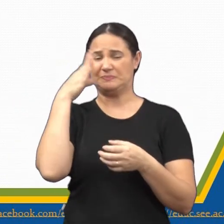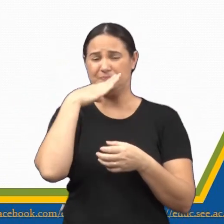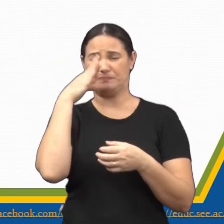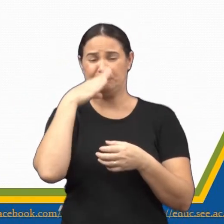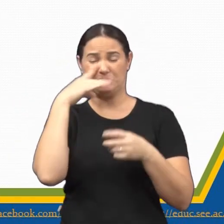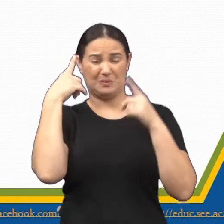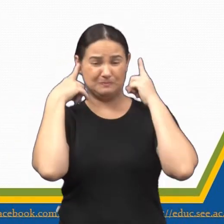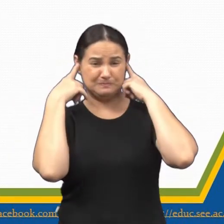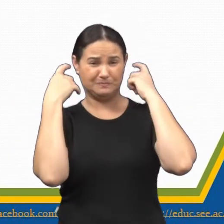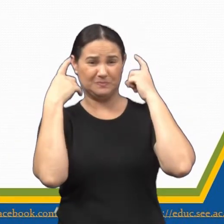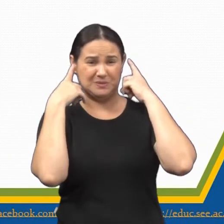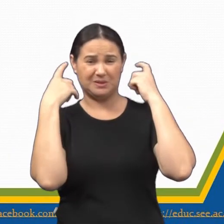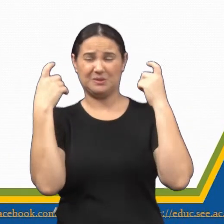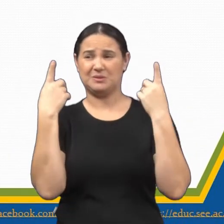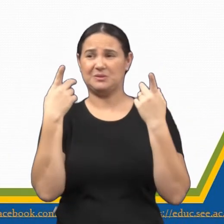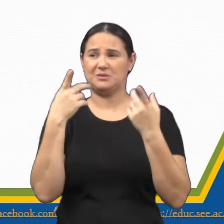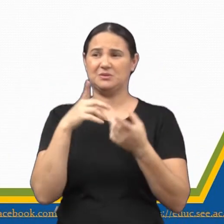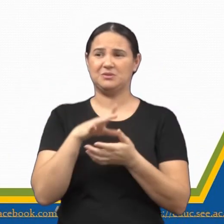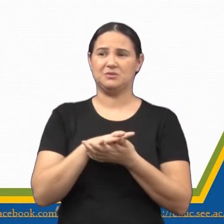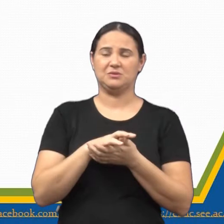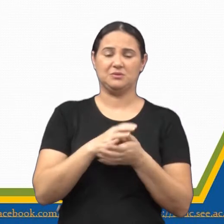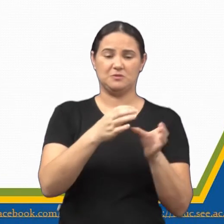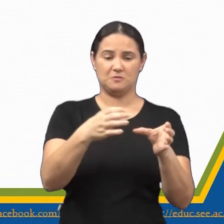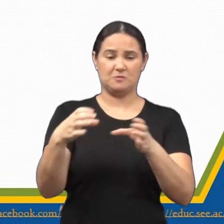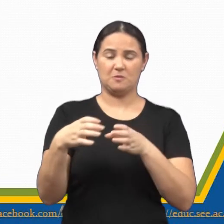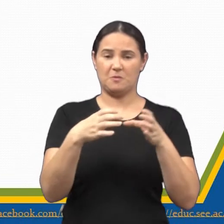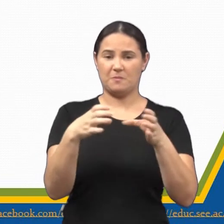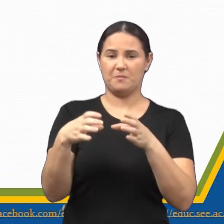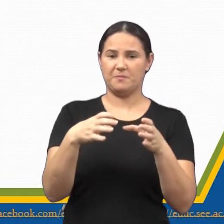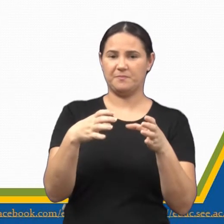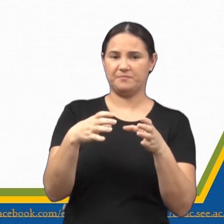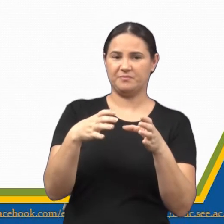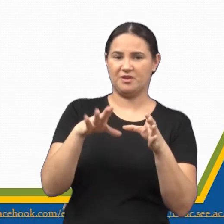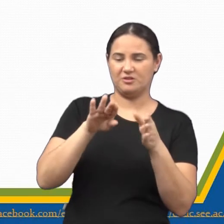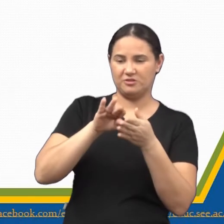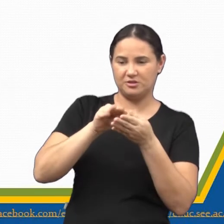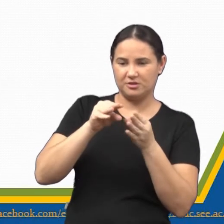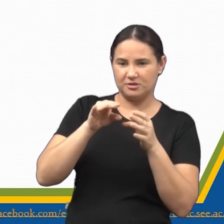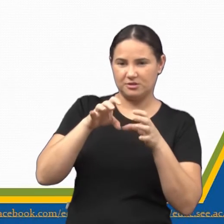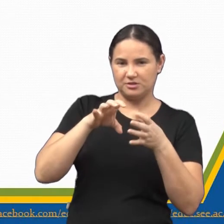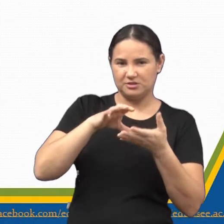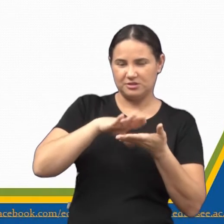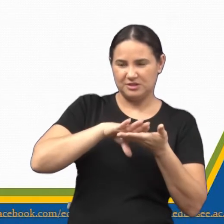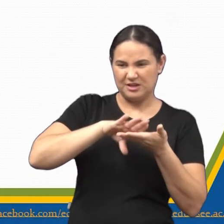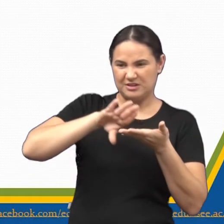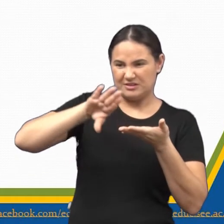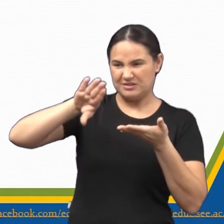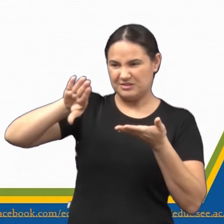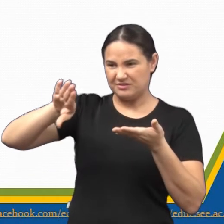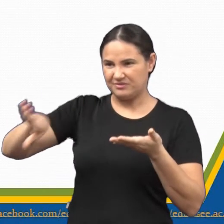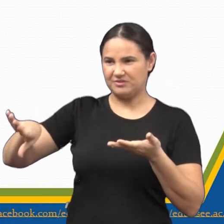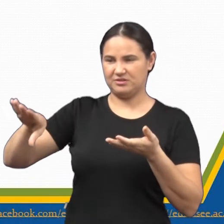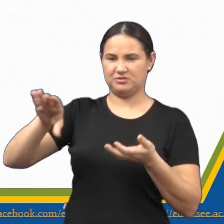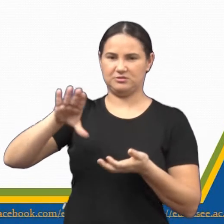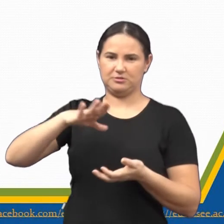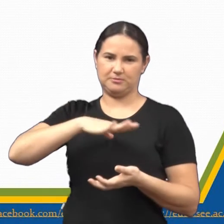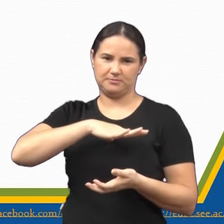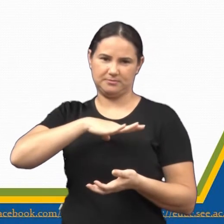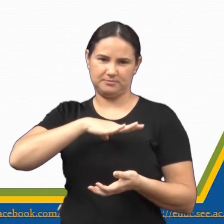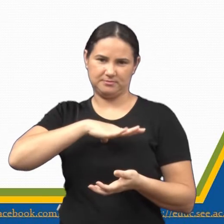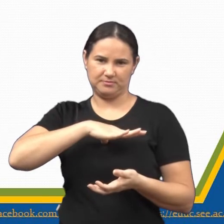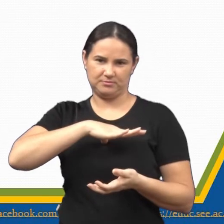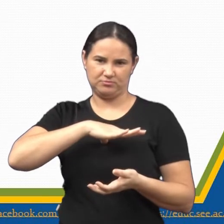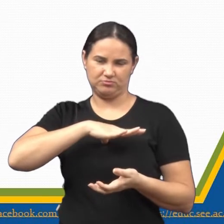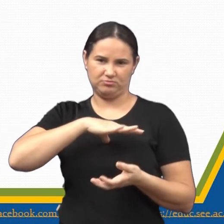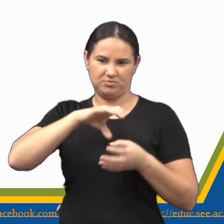ruídos. Esses bairros se encontram nas regiões mais periféricas da cidade. E se encontram também nos lugares mais longe, um